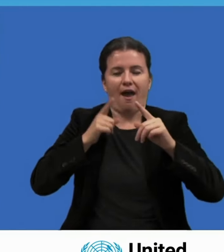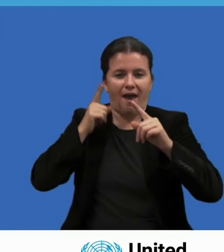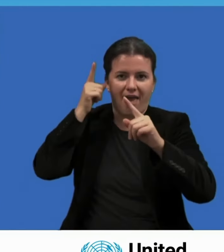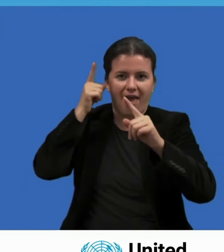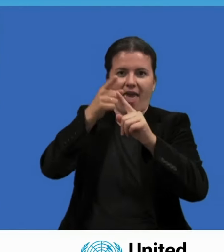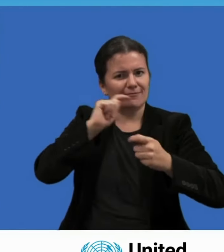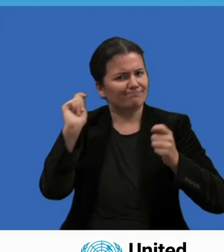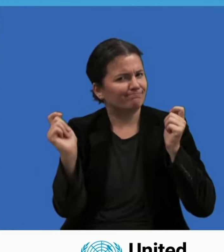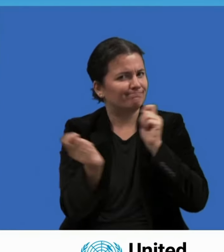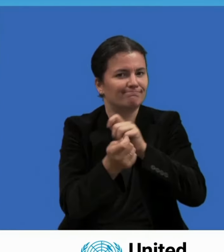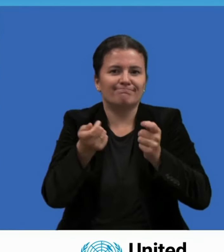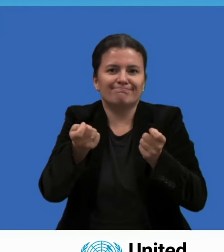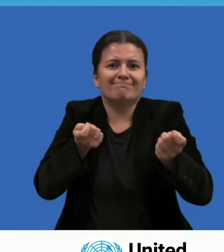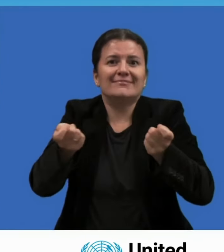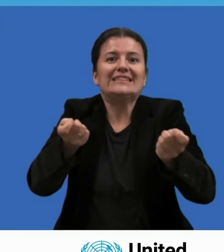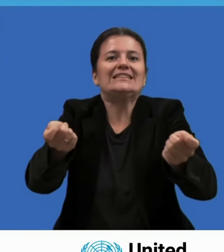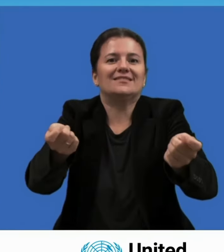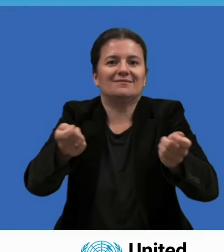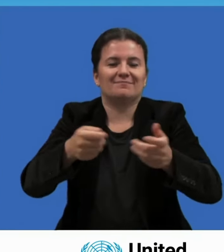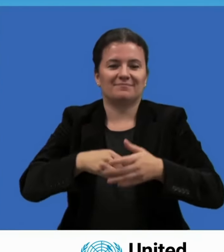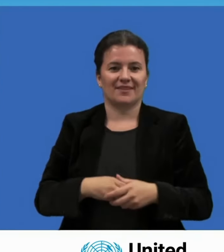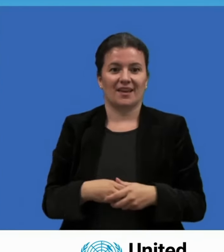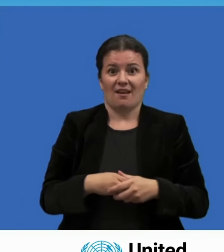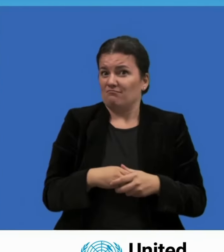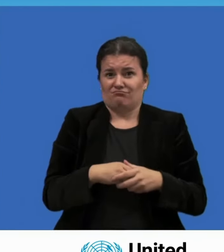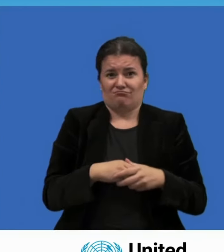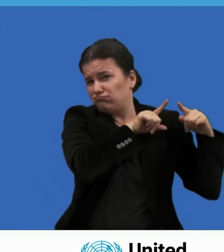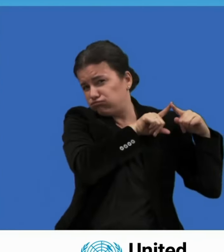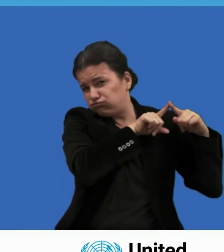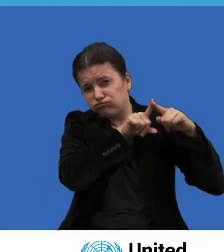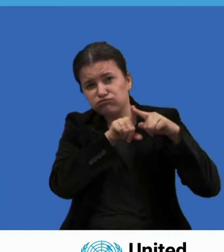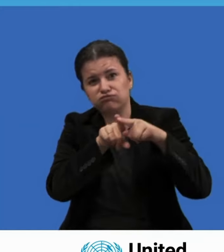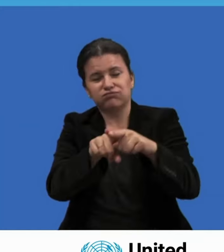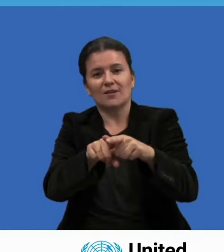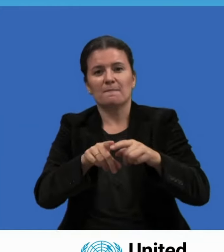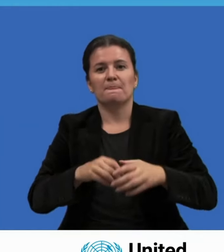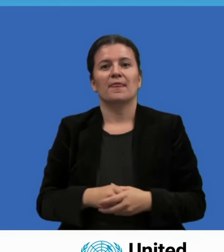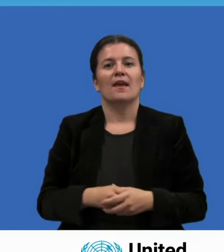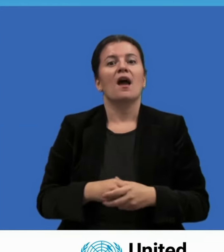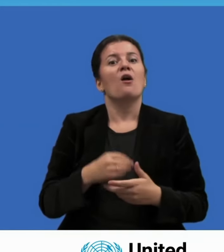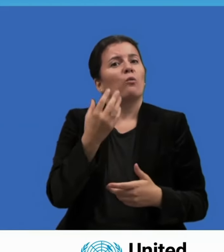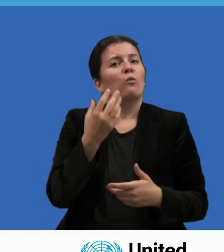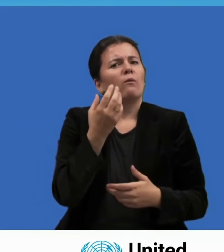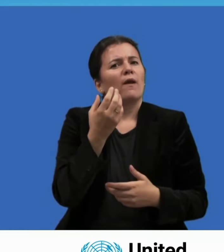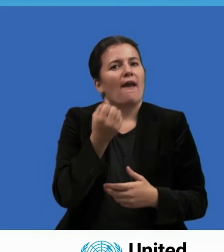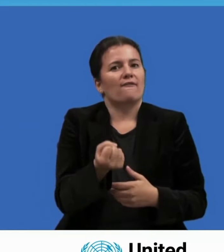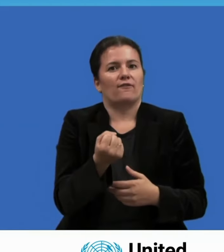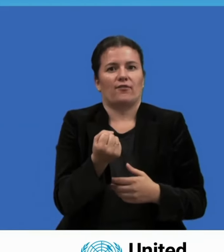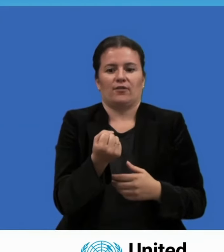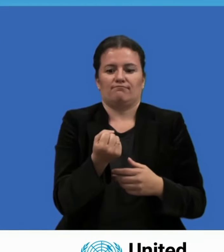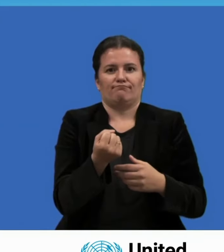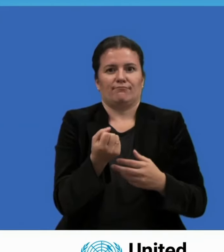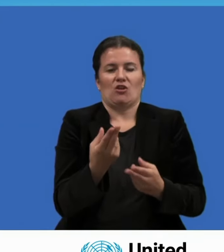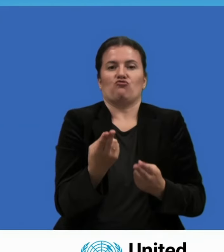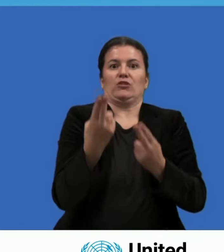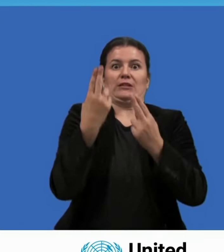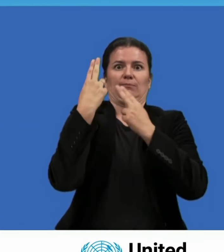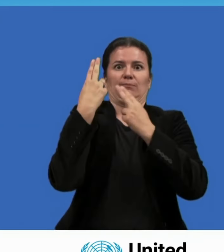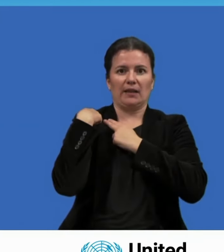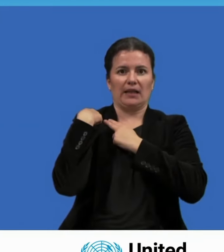responsabilidades perante aqueles que nos sucederão. A primeira é nunca retroceder.